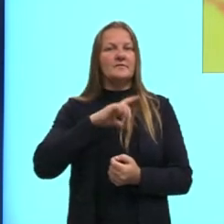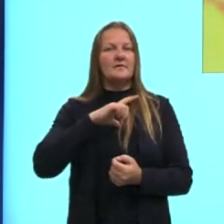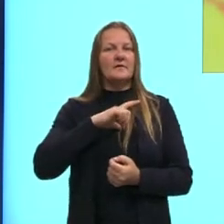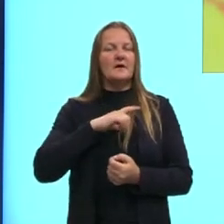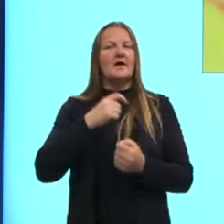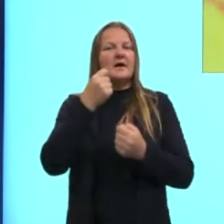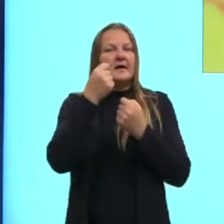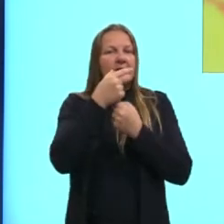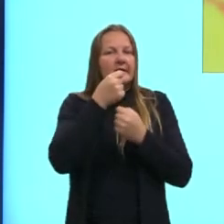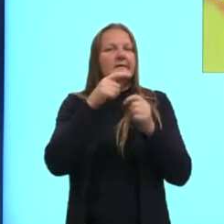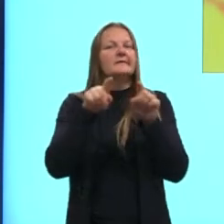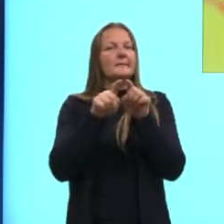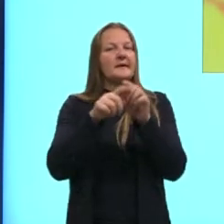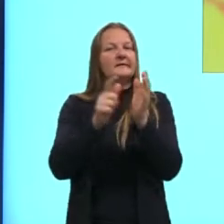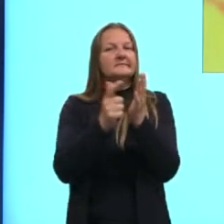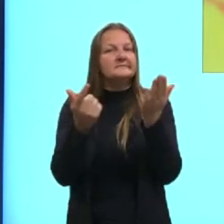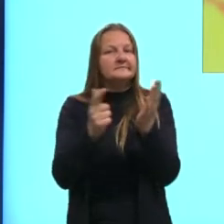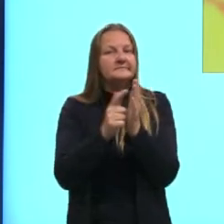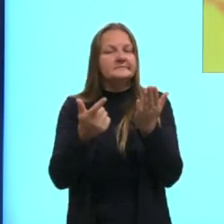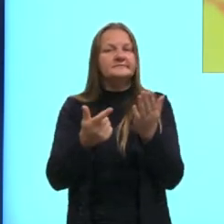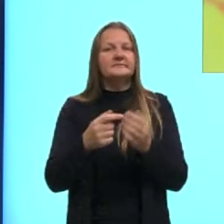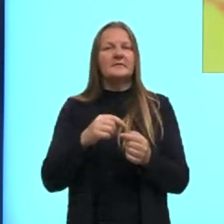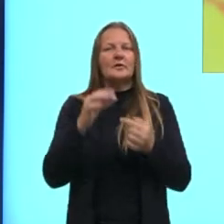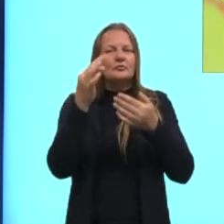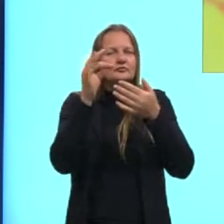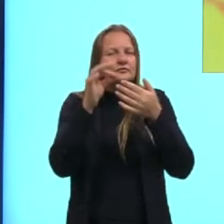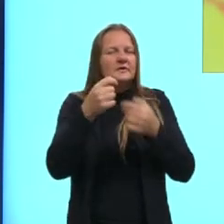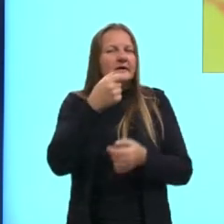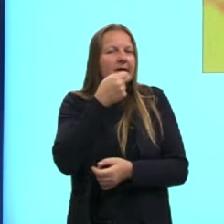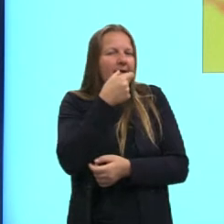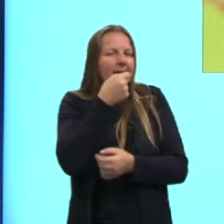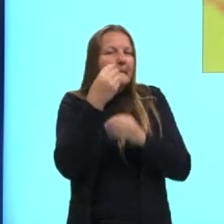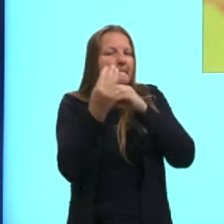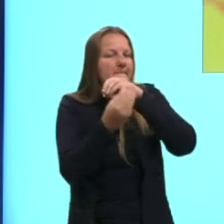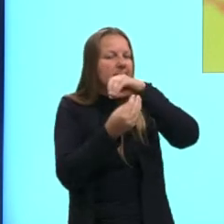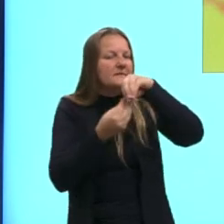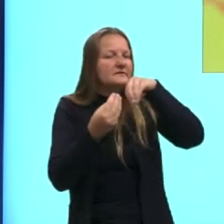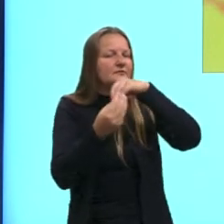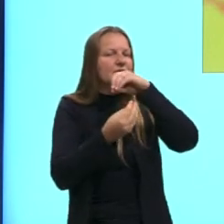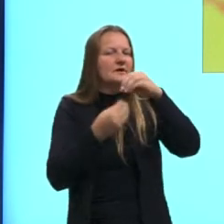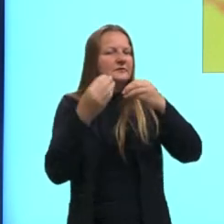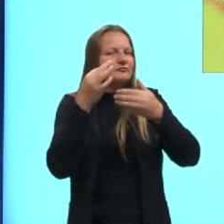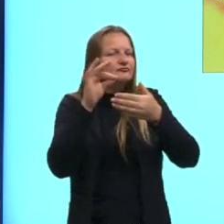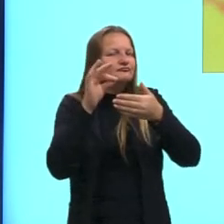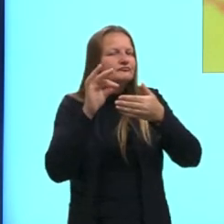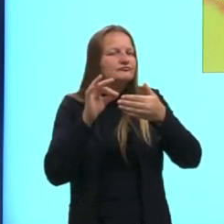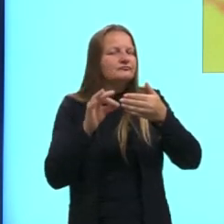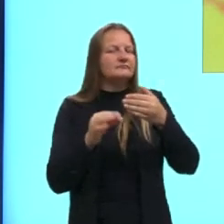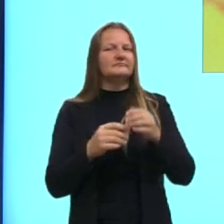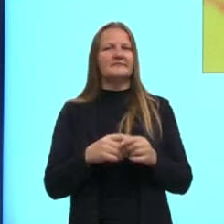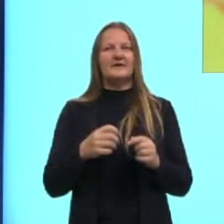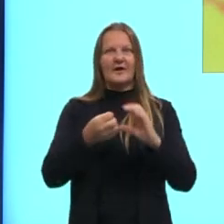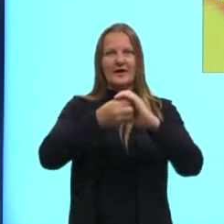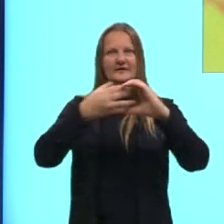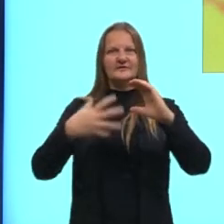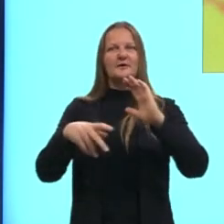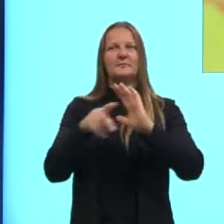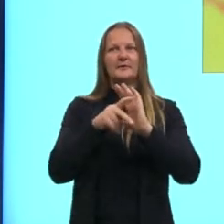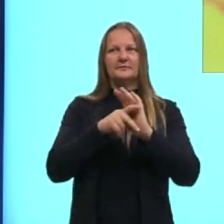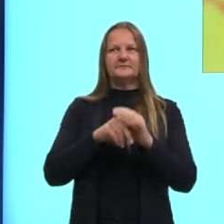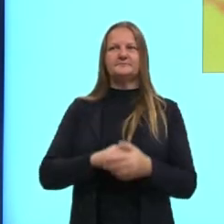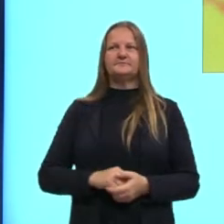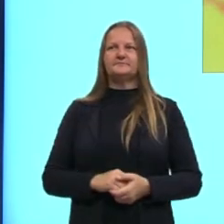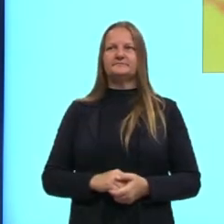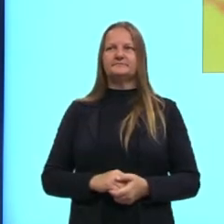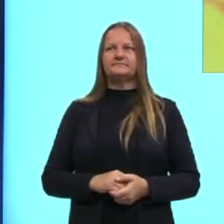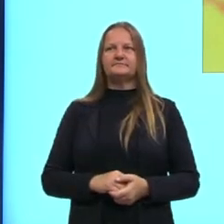crônicas jornalísticas, com essa pitada de ironia e humor. Eles são características que são muito comuns nas crônicas.